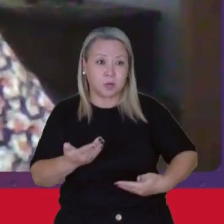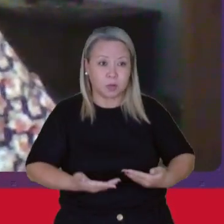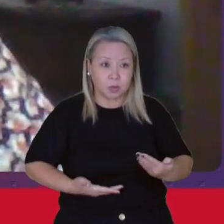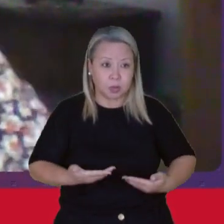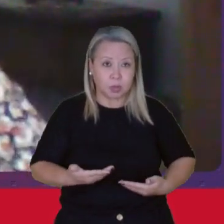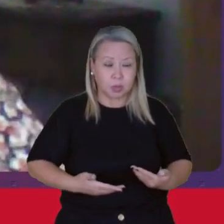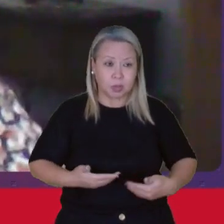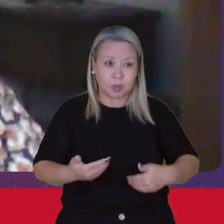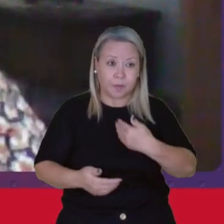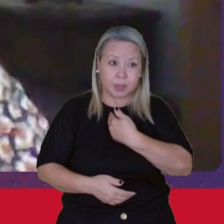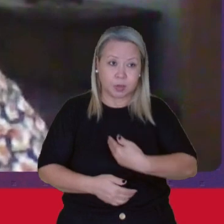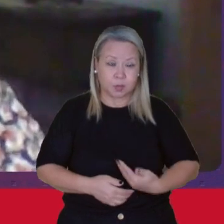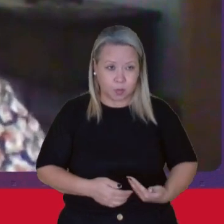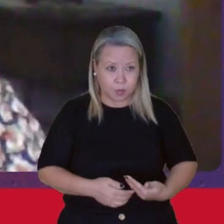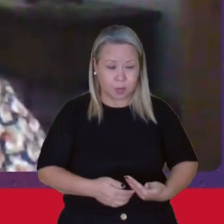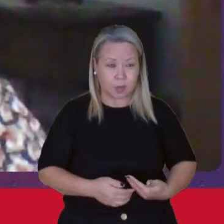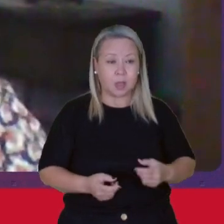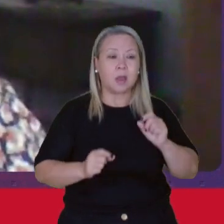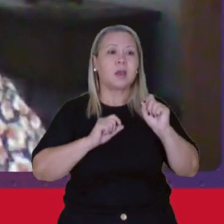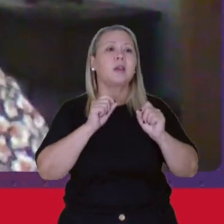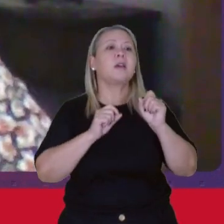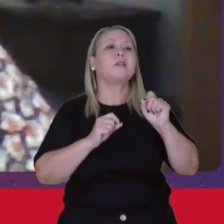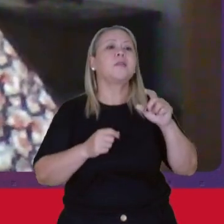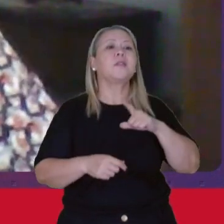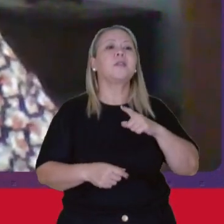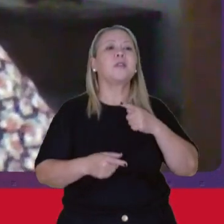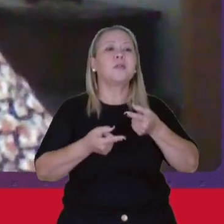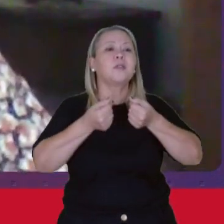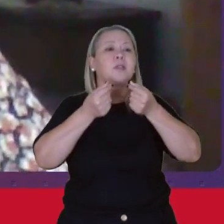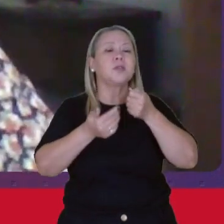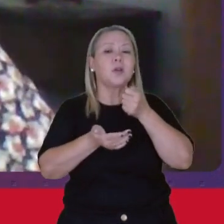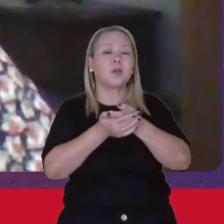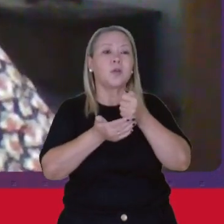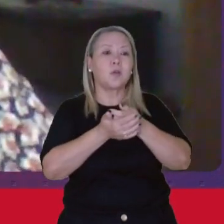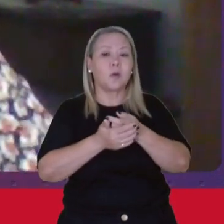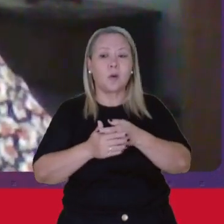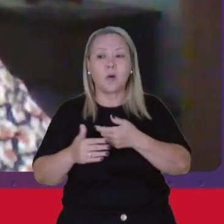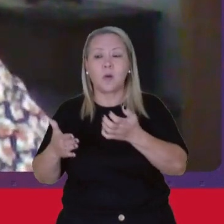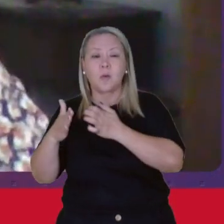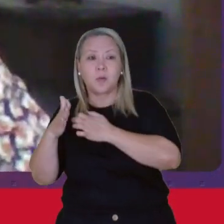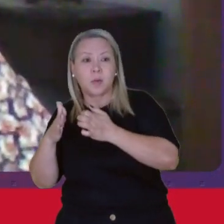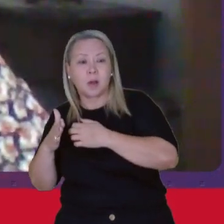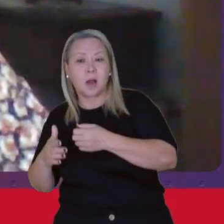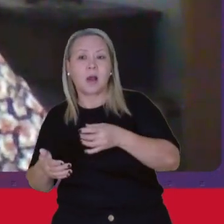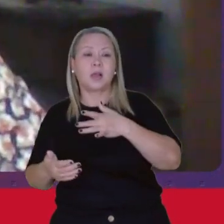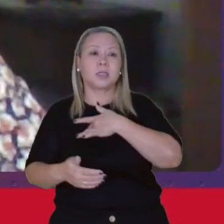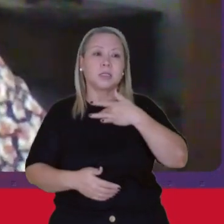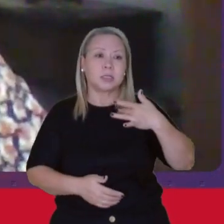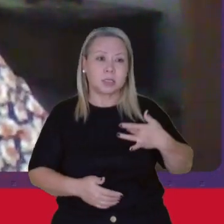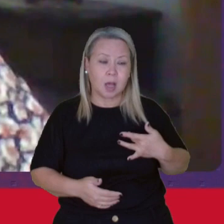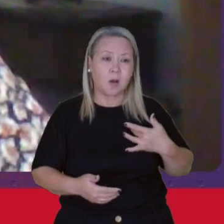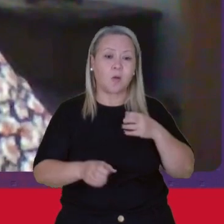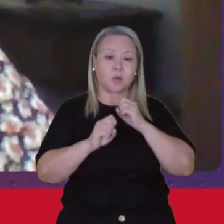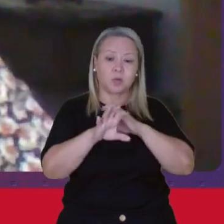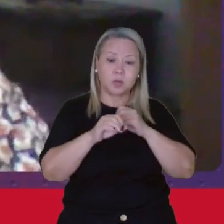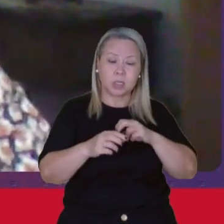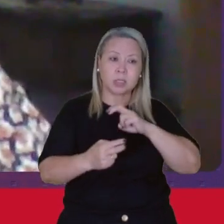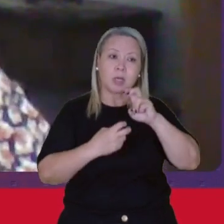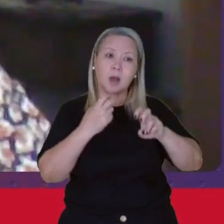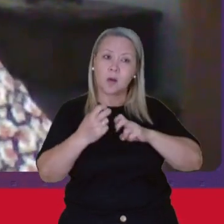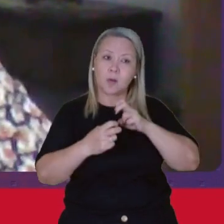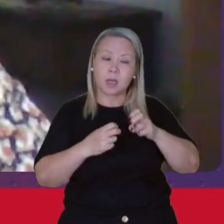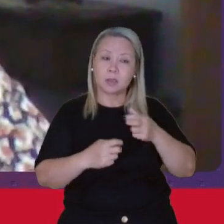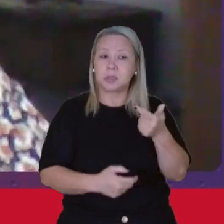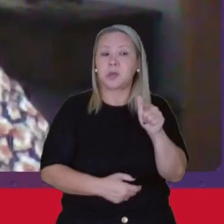Públicos Ou seja Quem tem dinheiro Compra no mercado Saúde Educação Acesso a creche Quem não